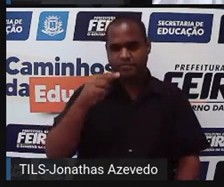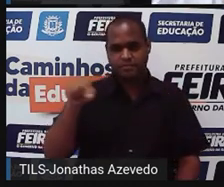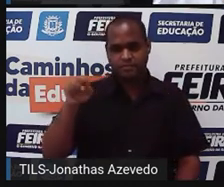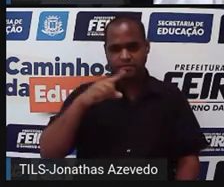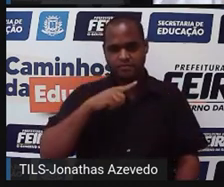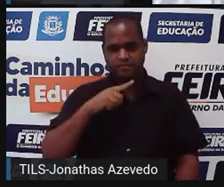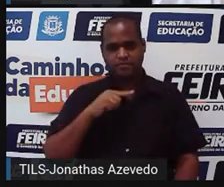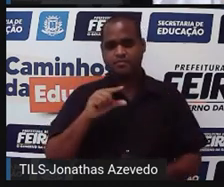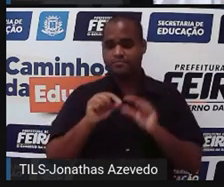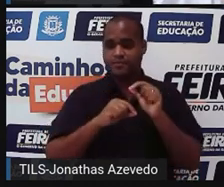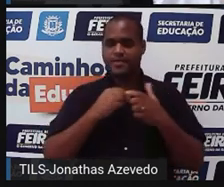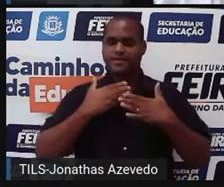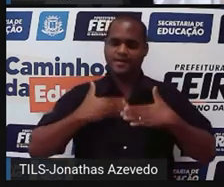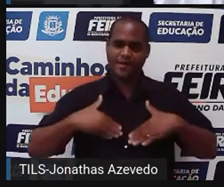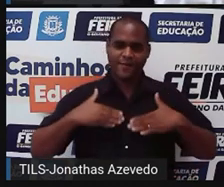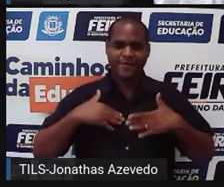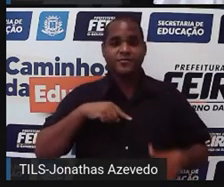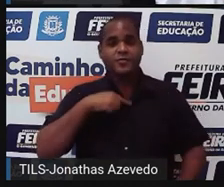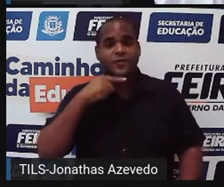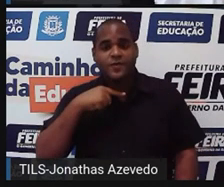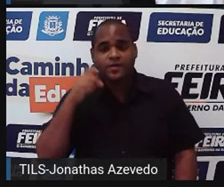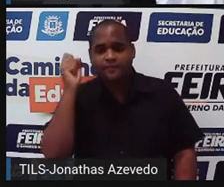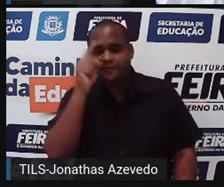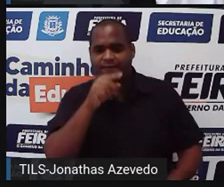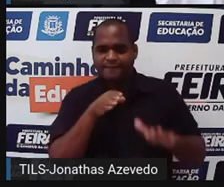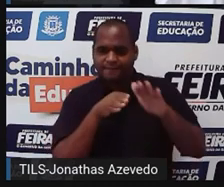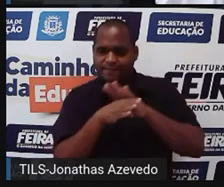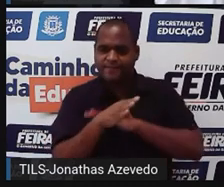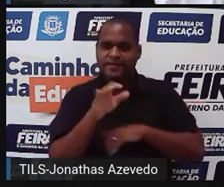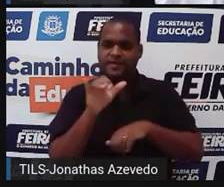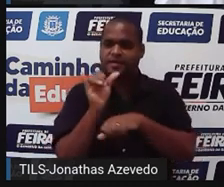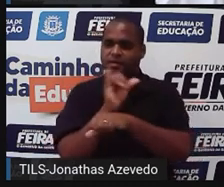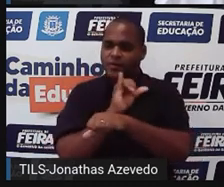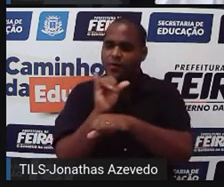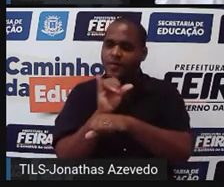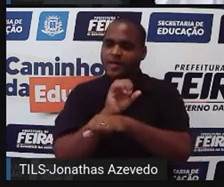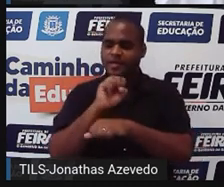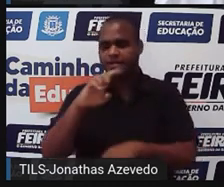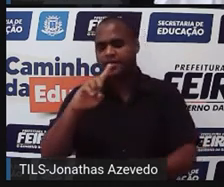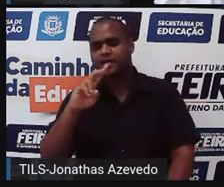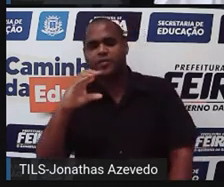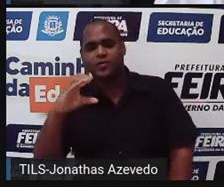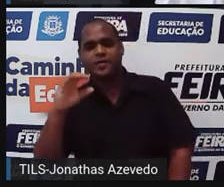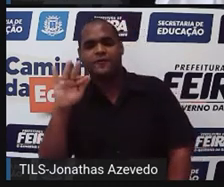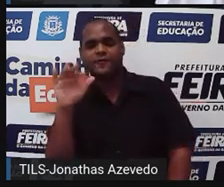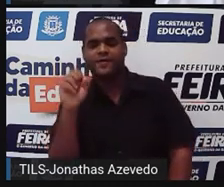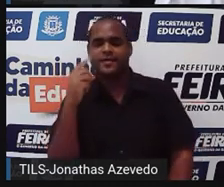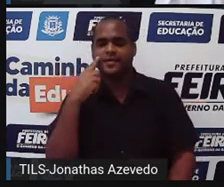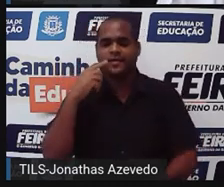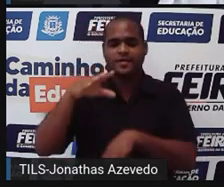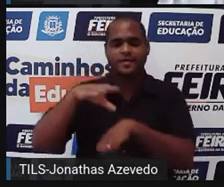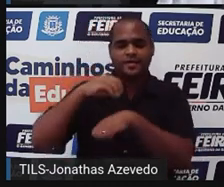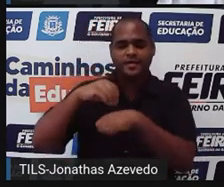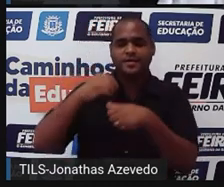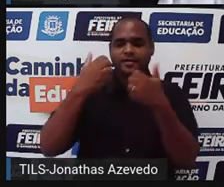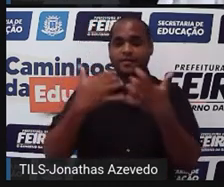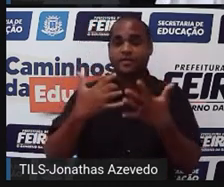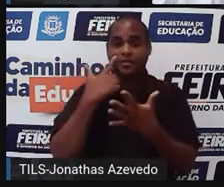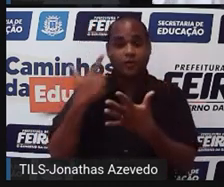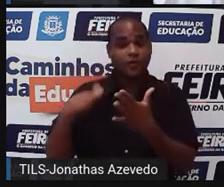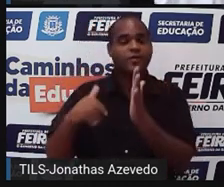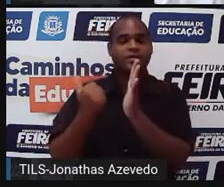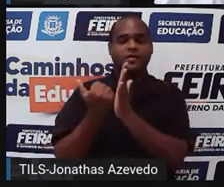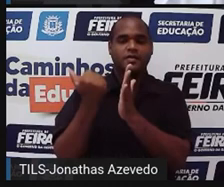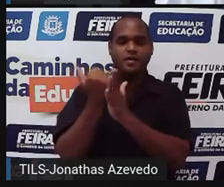Calma, se ficou alguma duvidazinha, acesse o canal do YouTube da Seduc Feira de Santana, busque essa aula, assiste de novo,